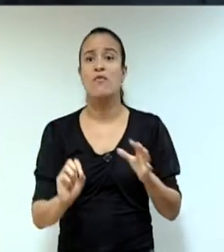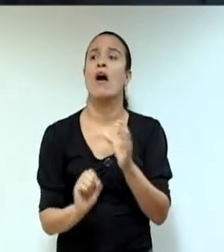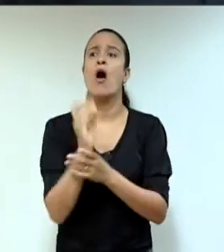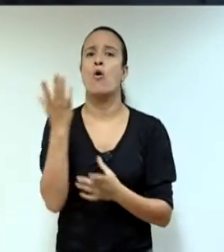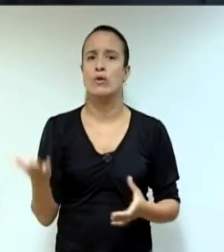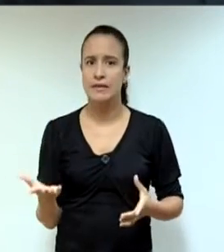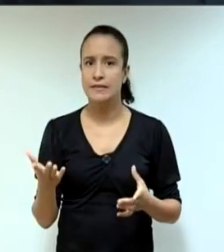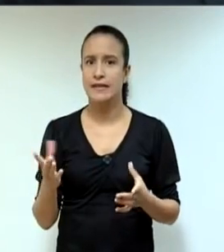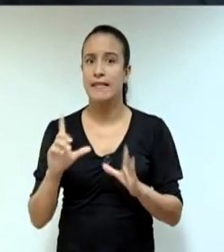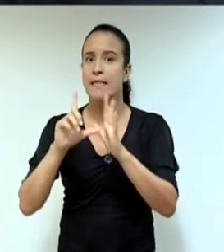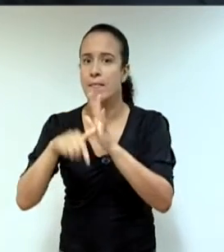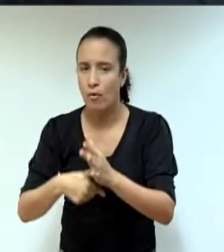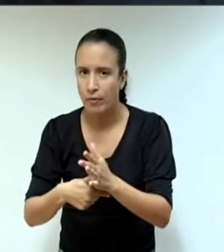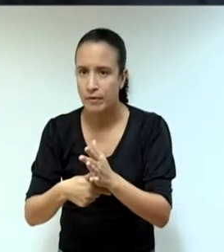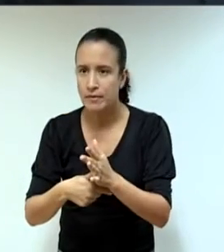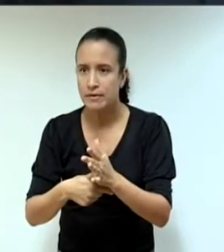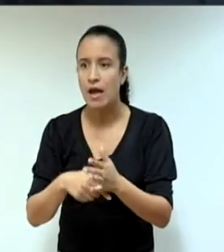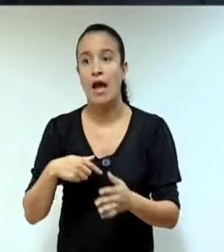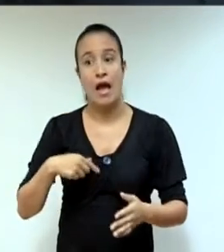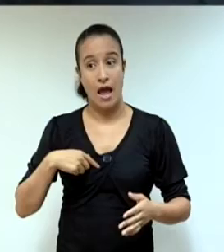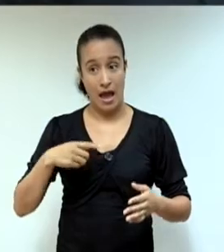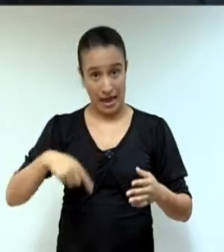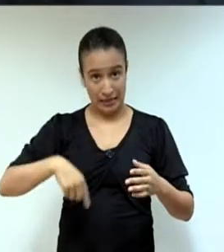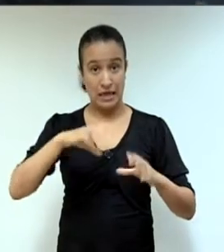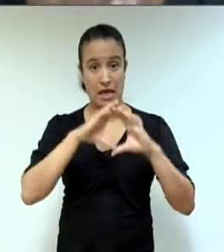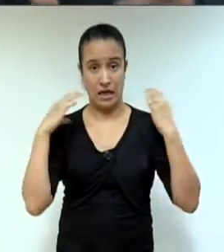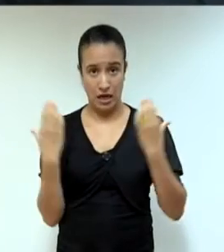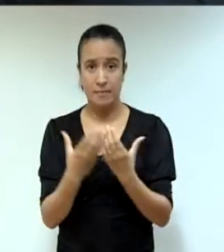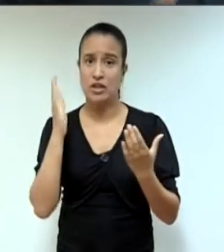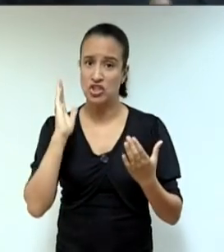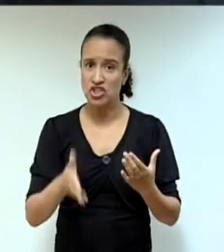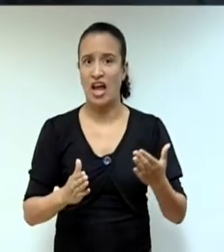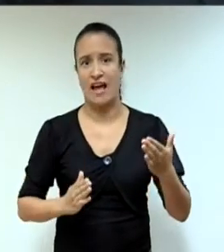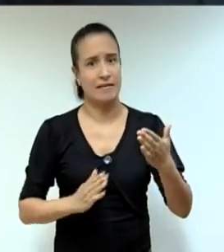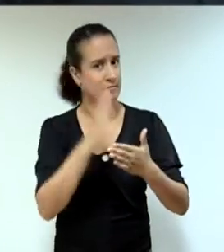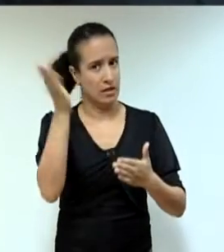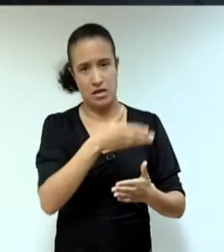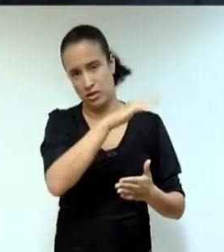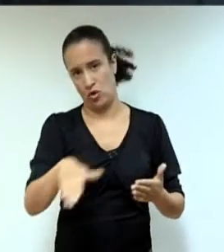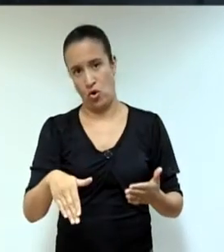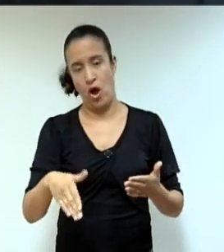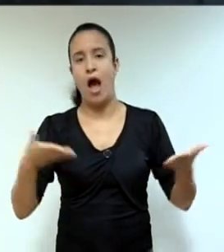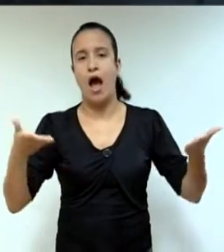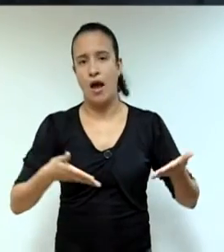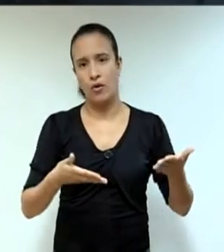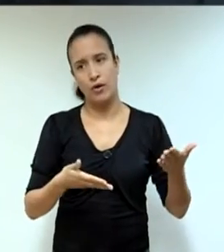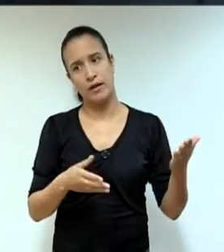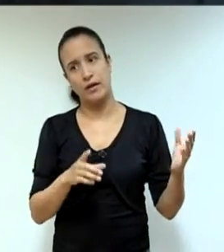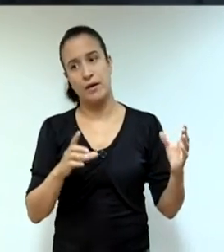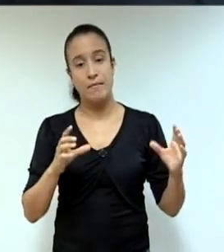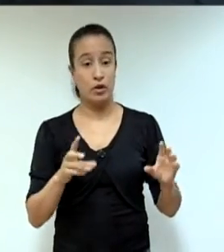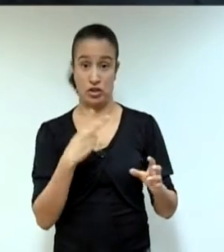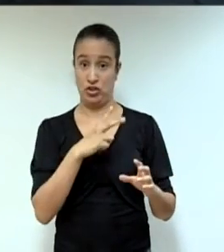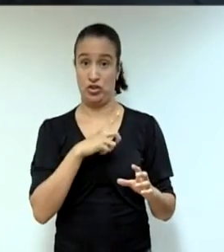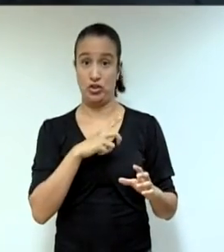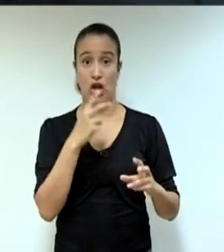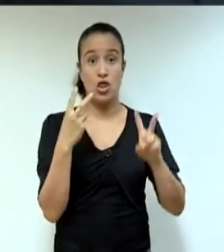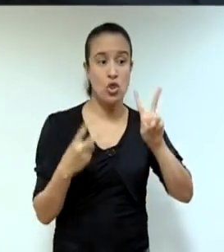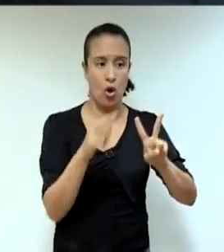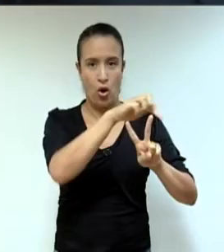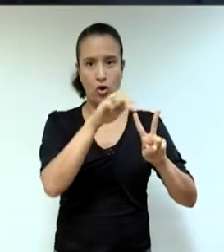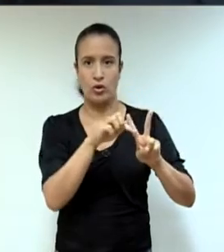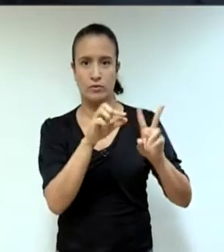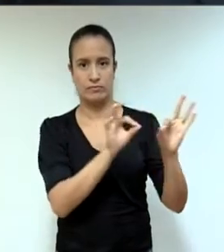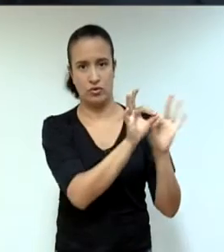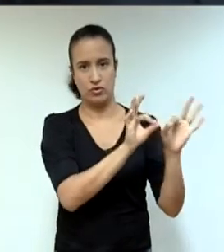derrubou em que pese o fato de eu ter votado favorável, porque os dois projetos caminhavam juntos. Como é que